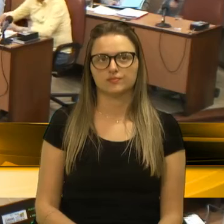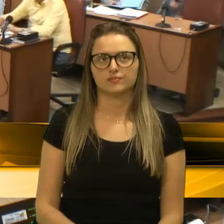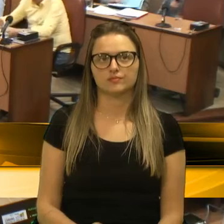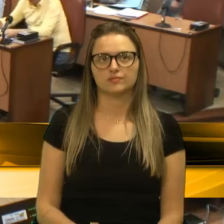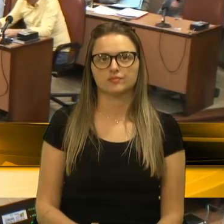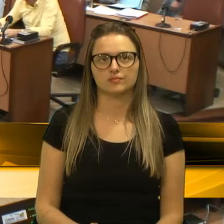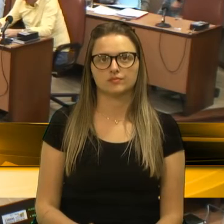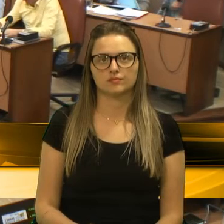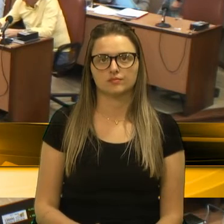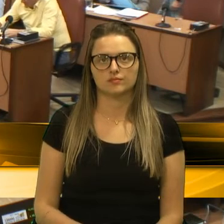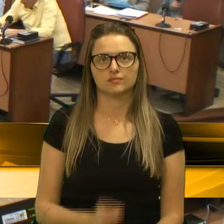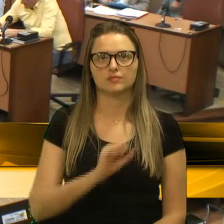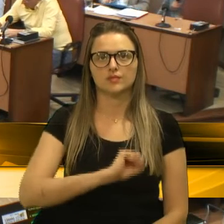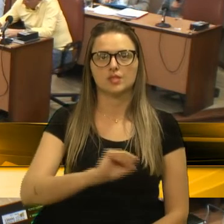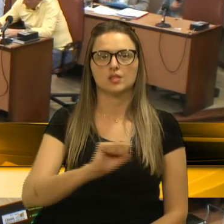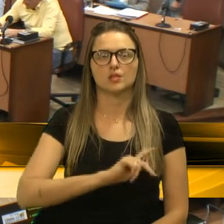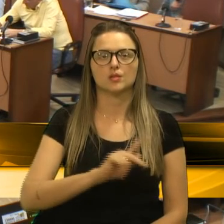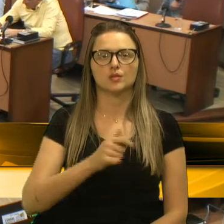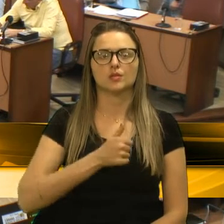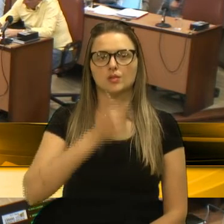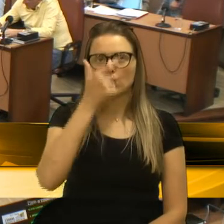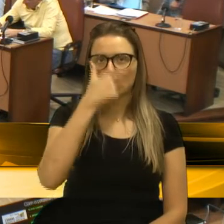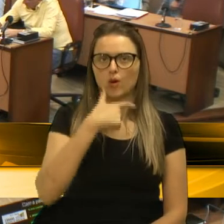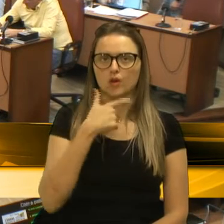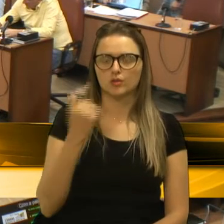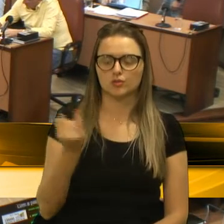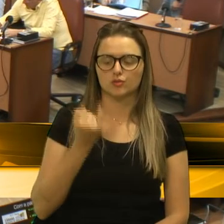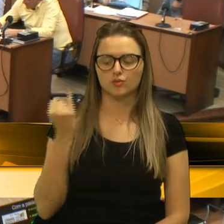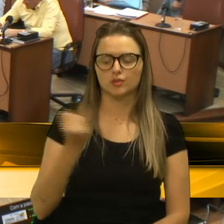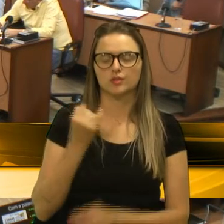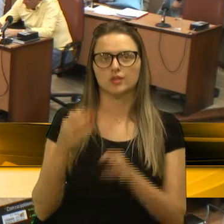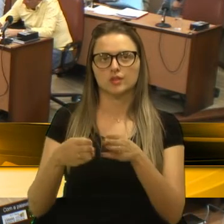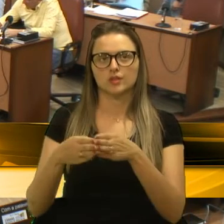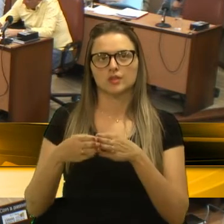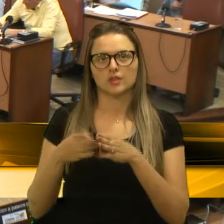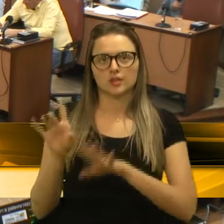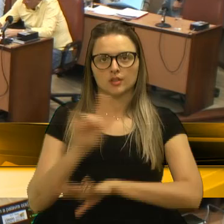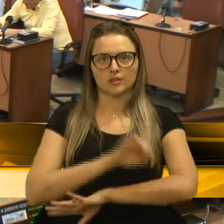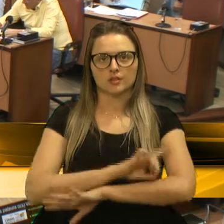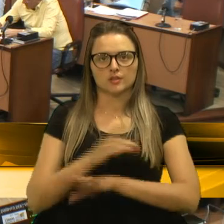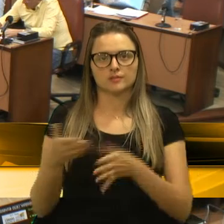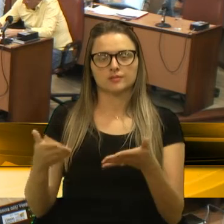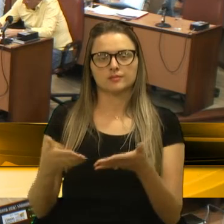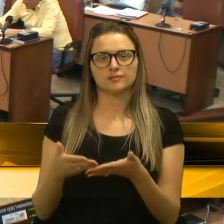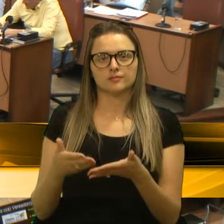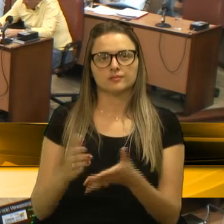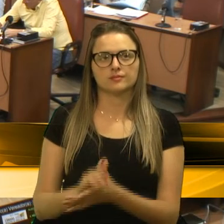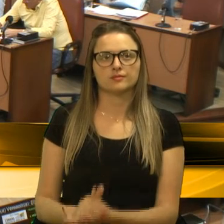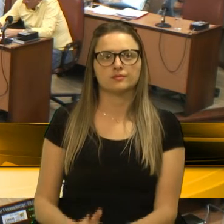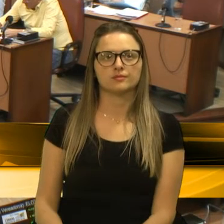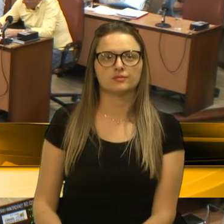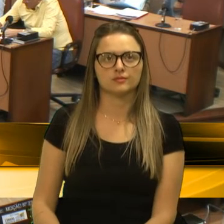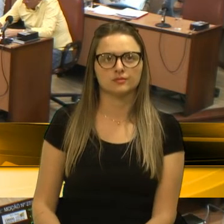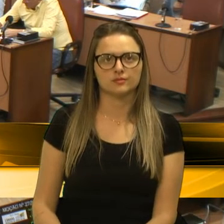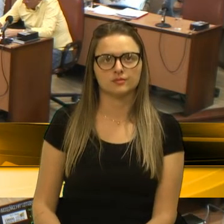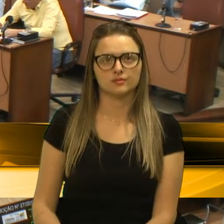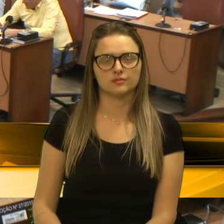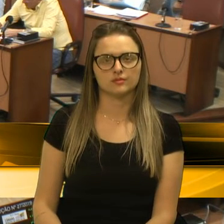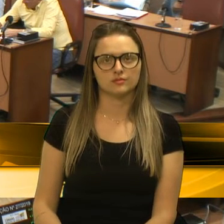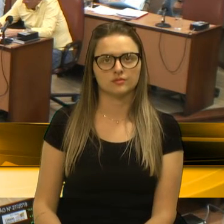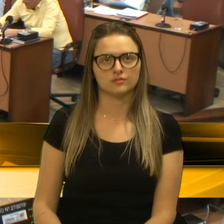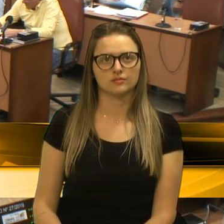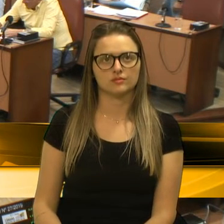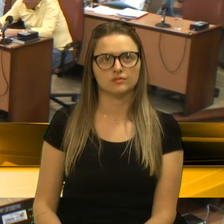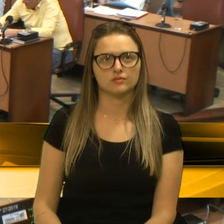Senhor presidente, eu acho que é importante essa moção nesse dia de hoje, que chegue com